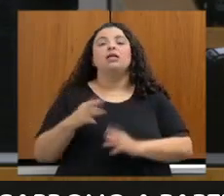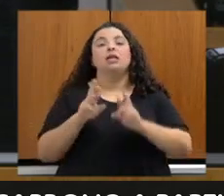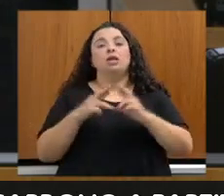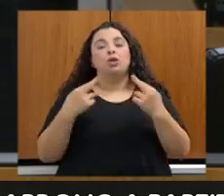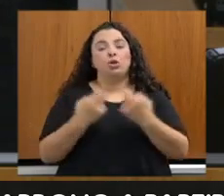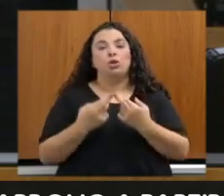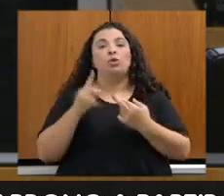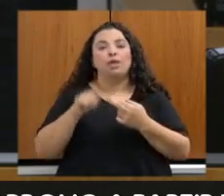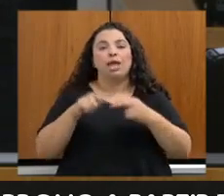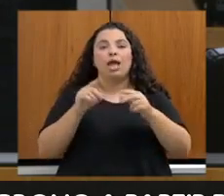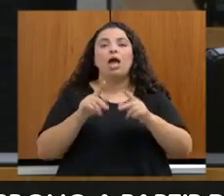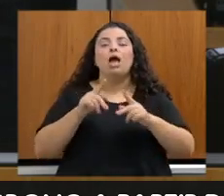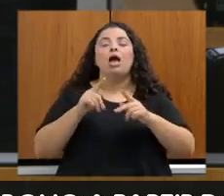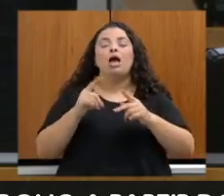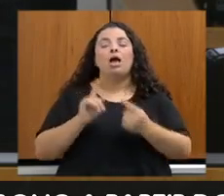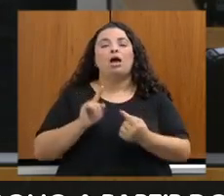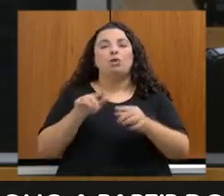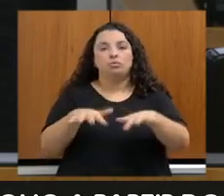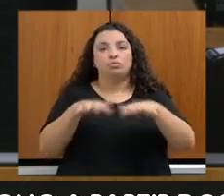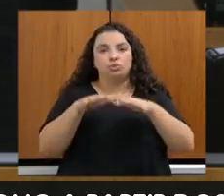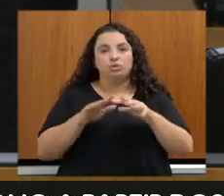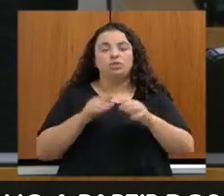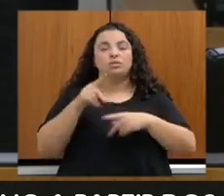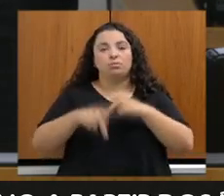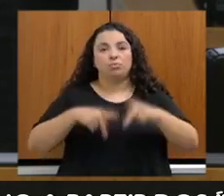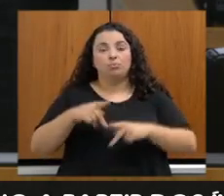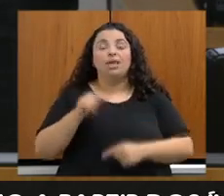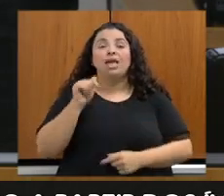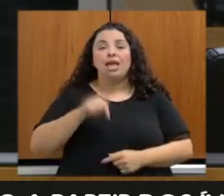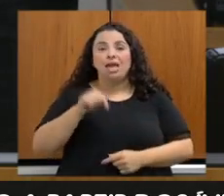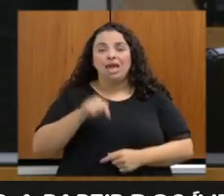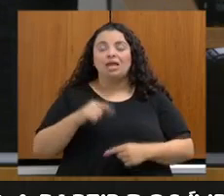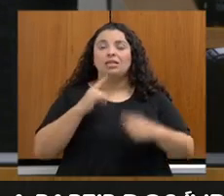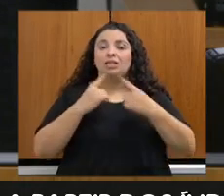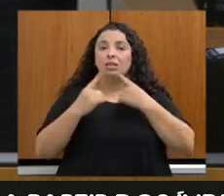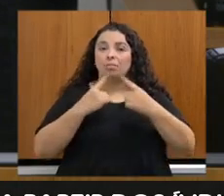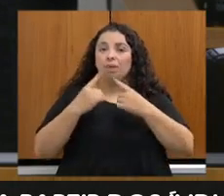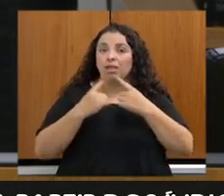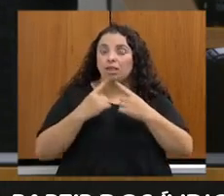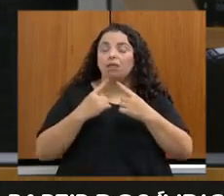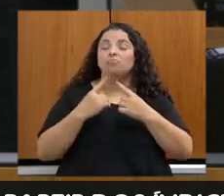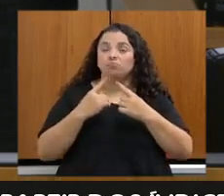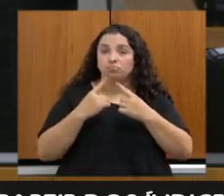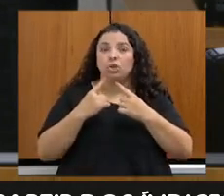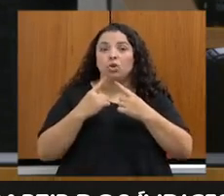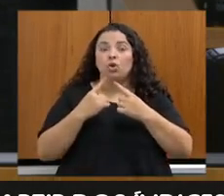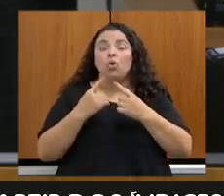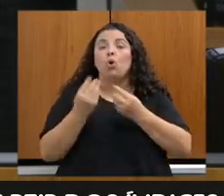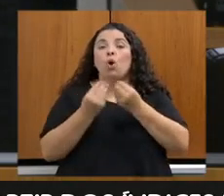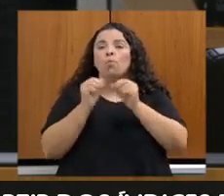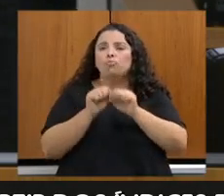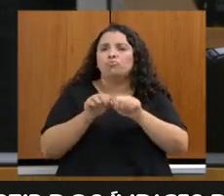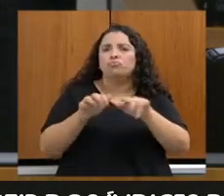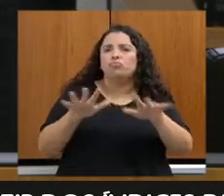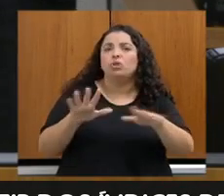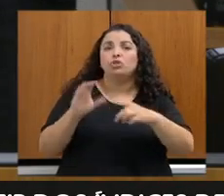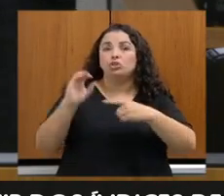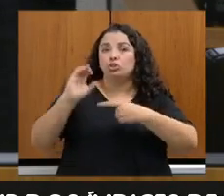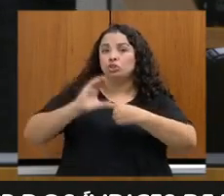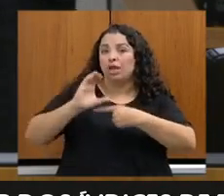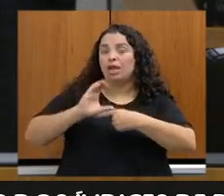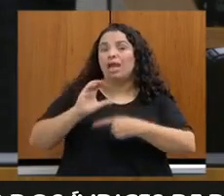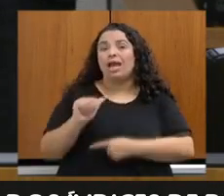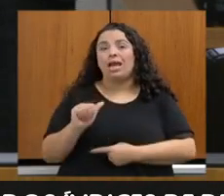Esta audiência tem a finalidade de debater a emissão de carbono a partir dos índices de desmatamentos totais registrados no Estado